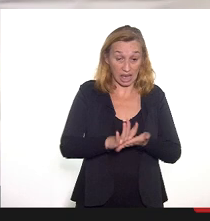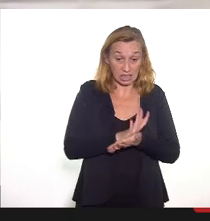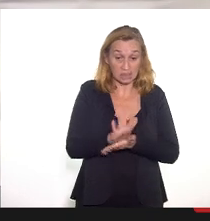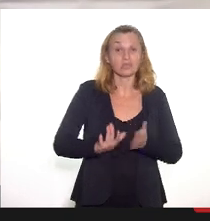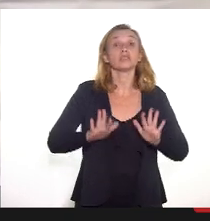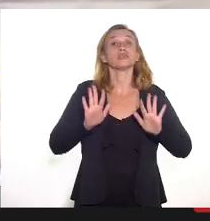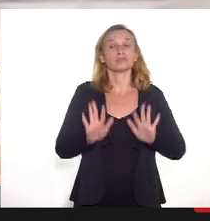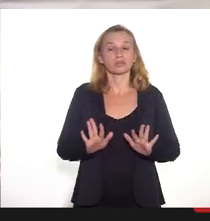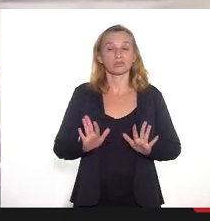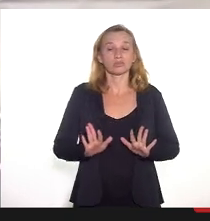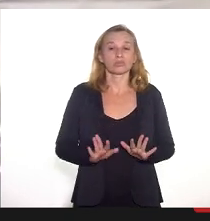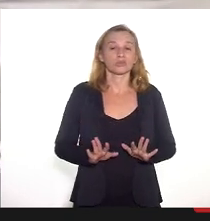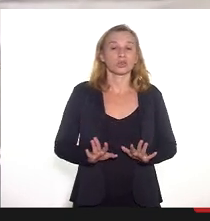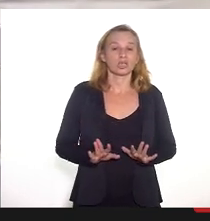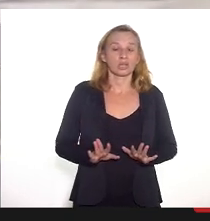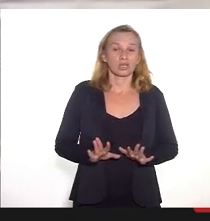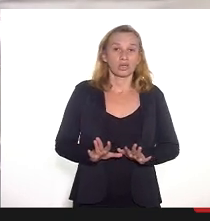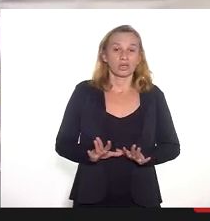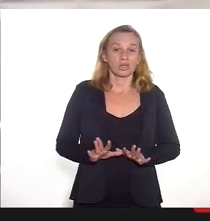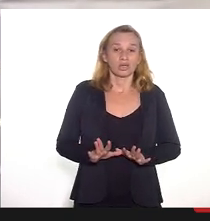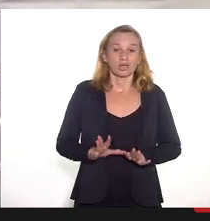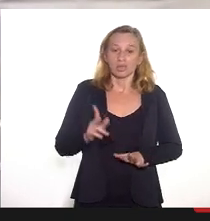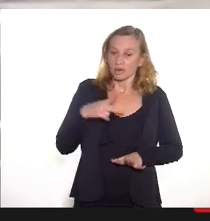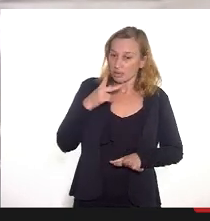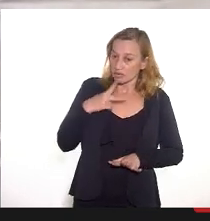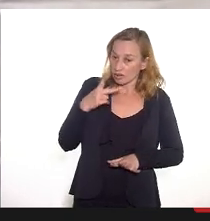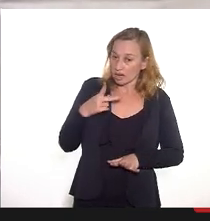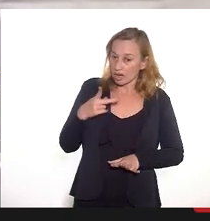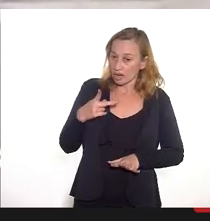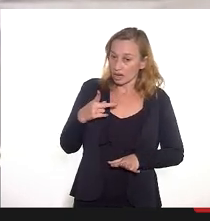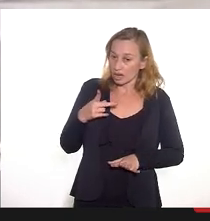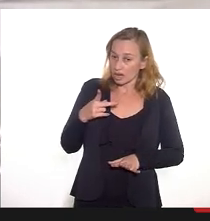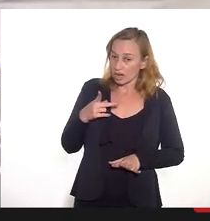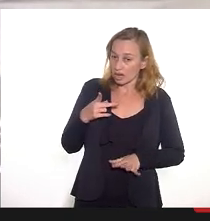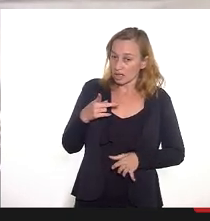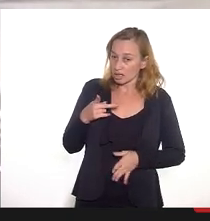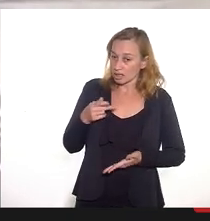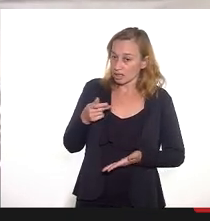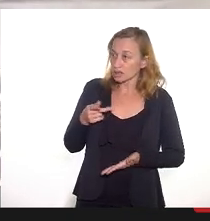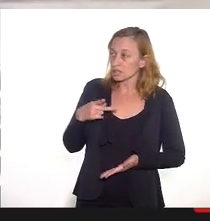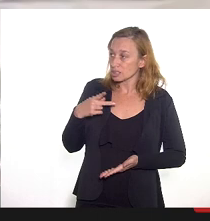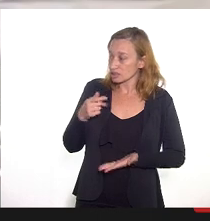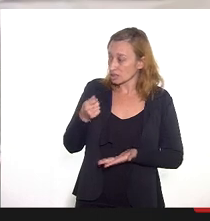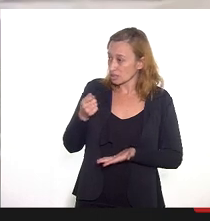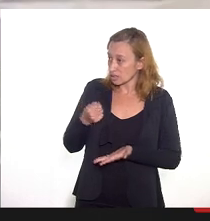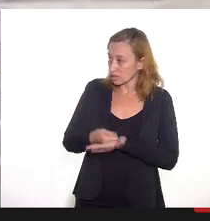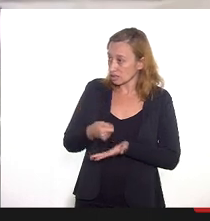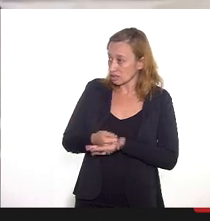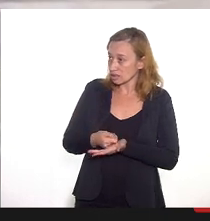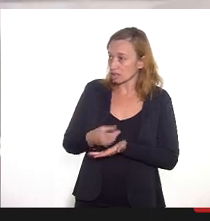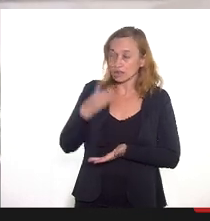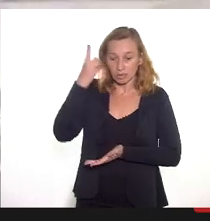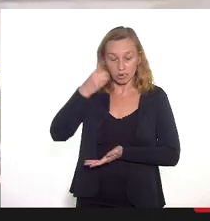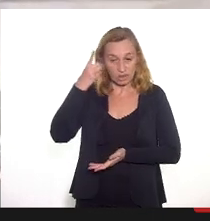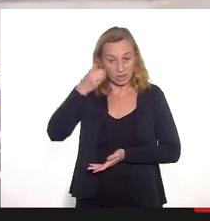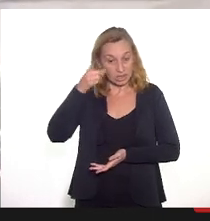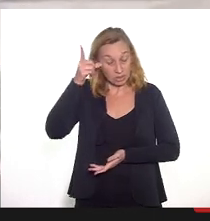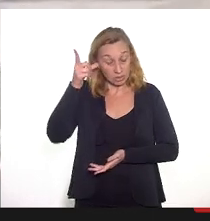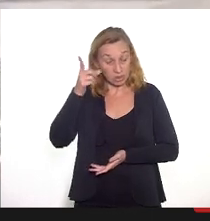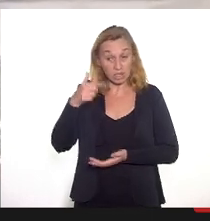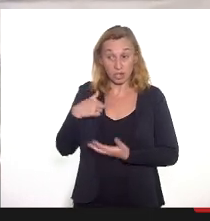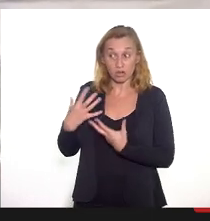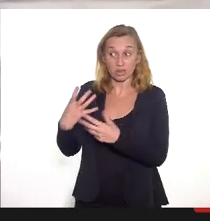Daí porque há fala incisiva da deputada Lucinha, que eu me solidarizo a essa fala,